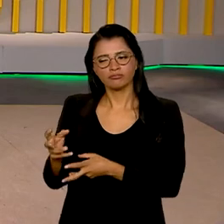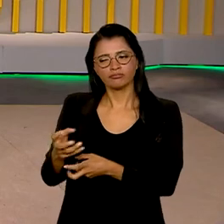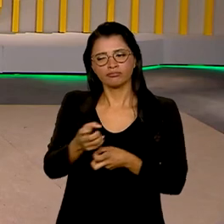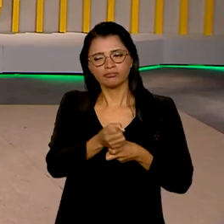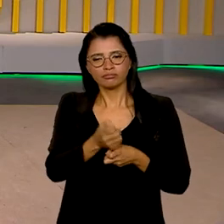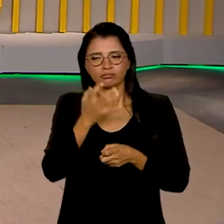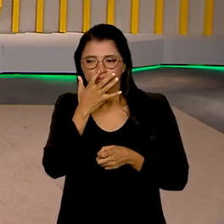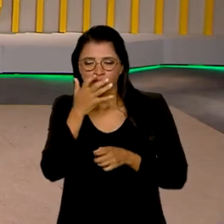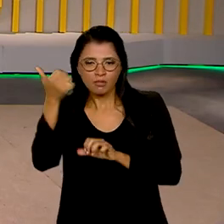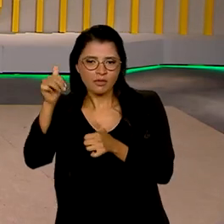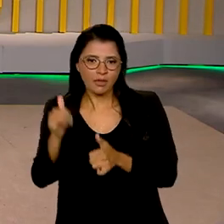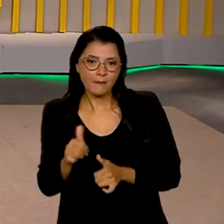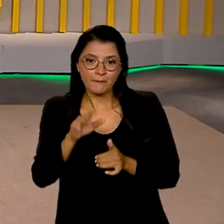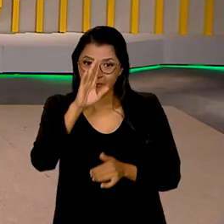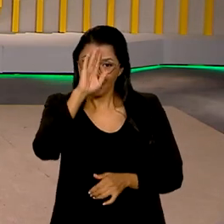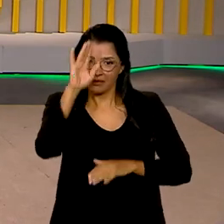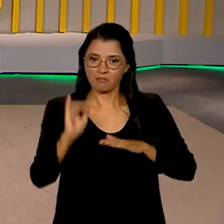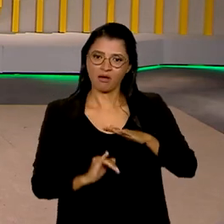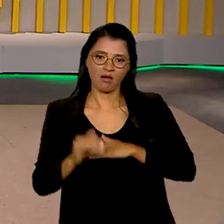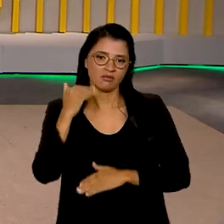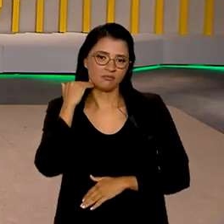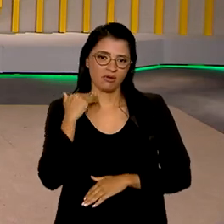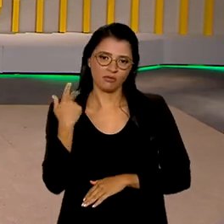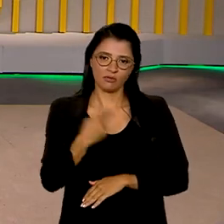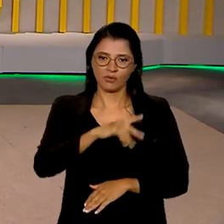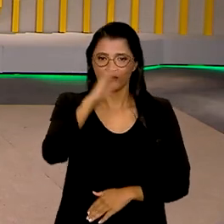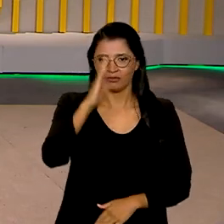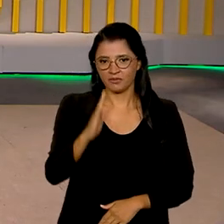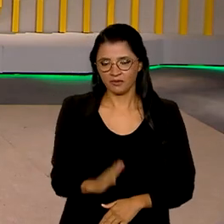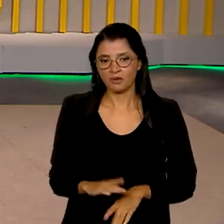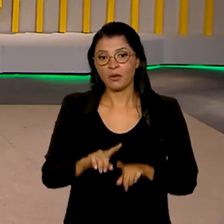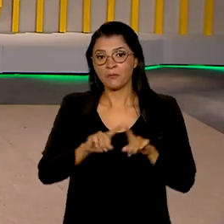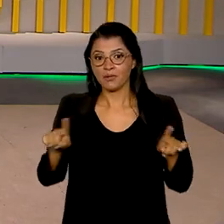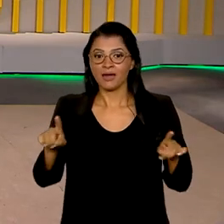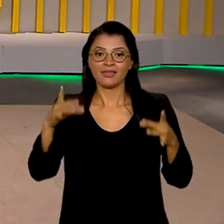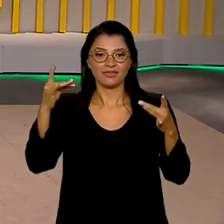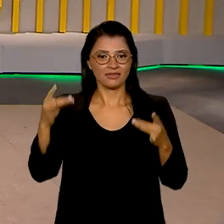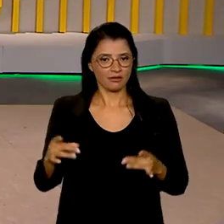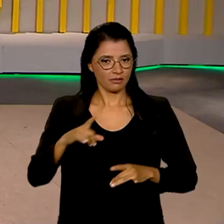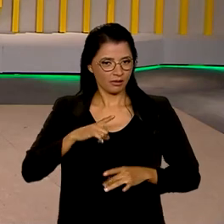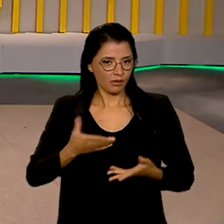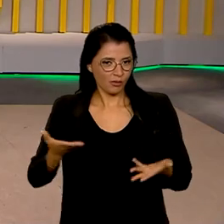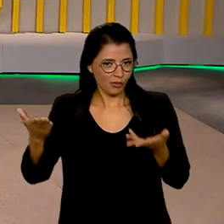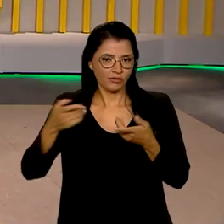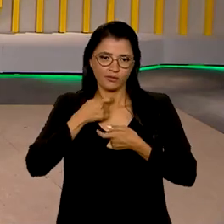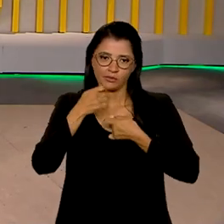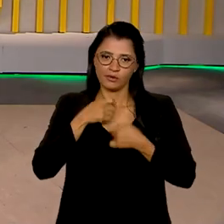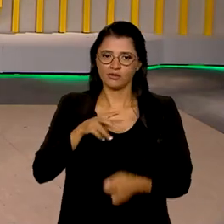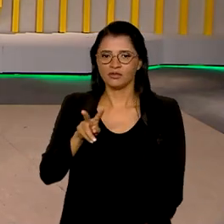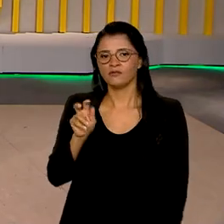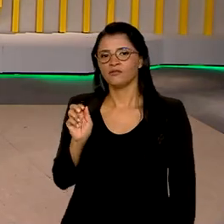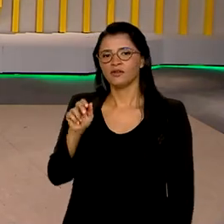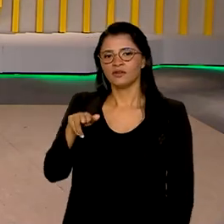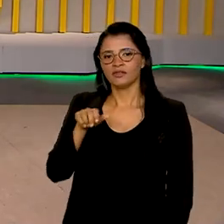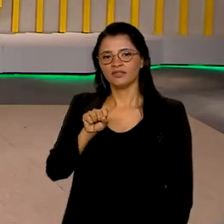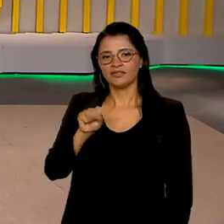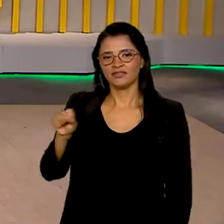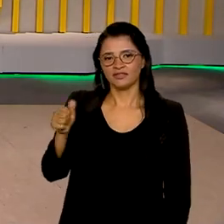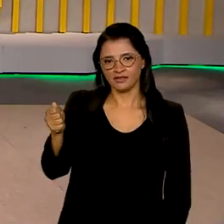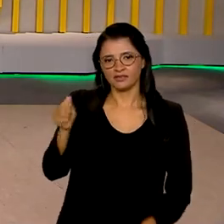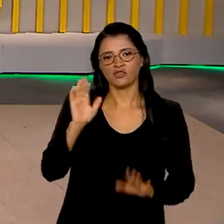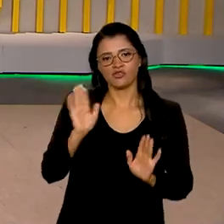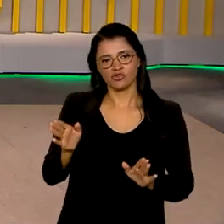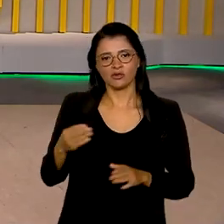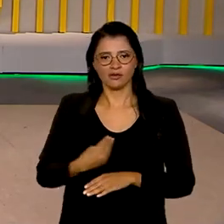tendências das principais instituições financeiras do país. Mas quem tem mais detalhes pra gente é a repórter Vanessa Casalino, que